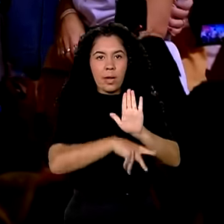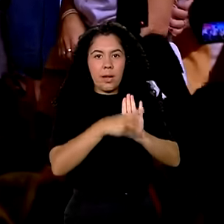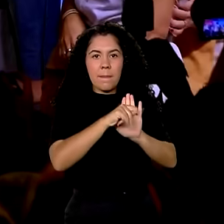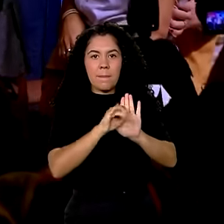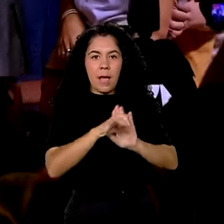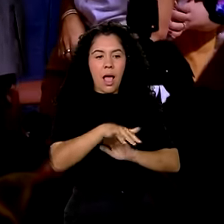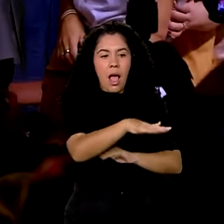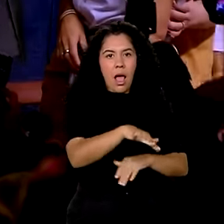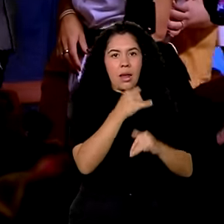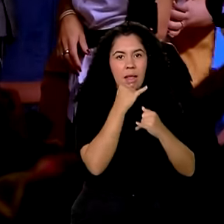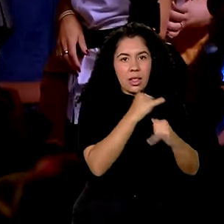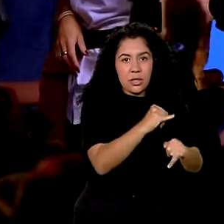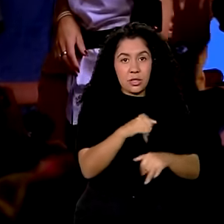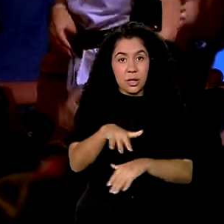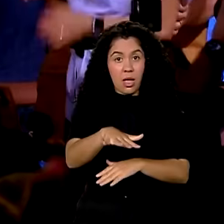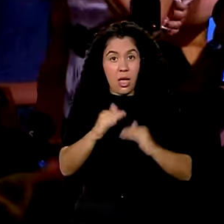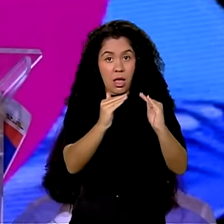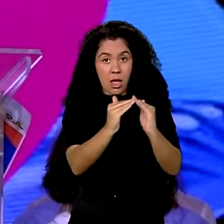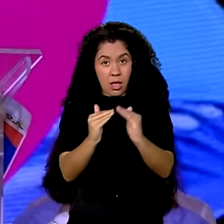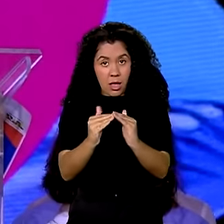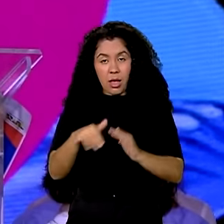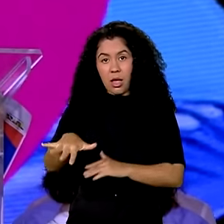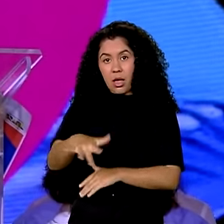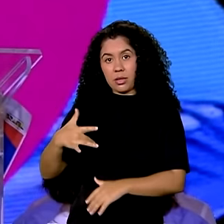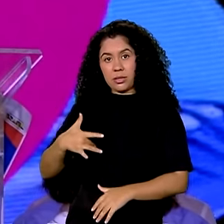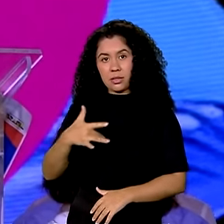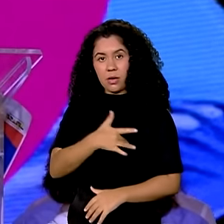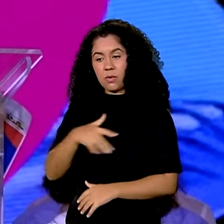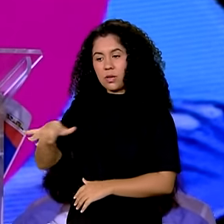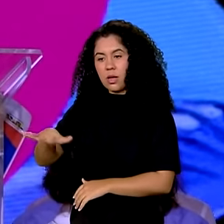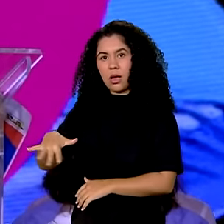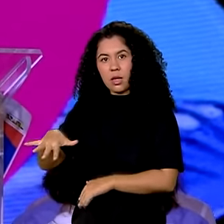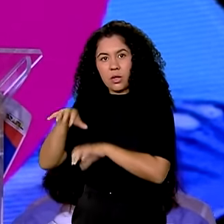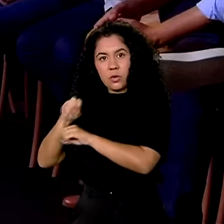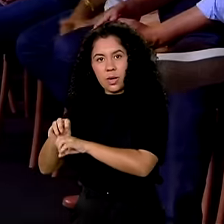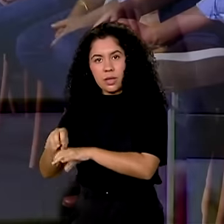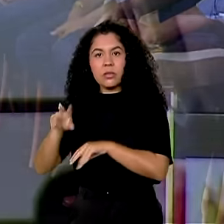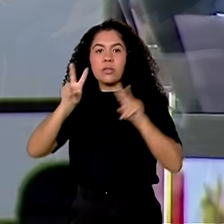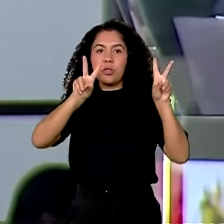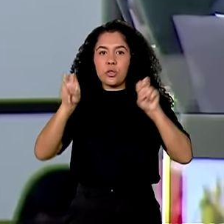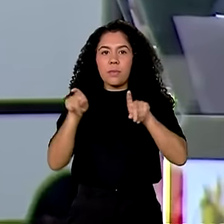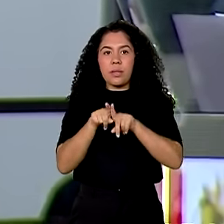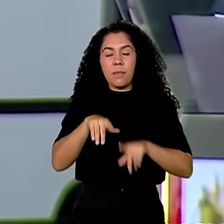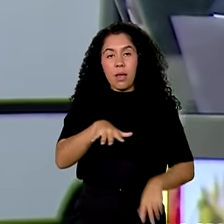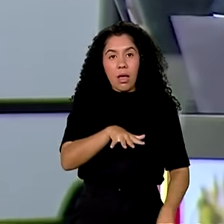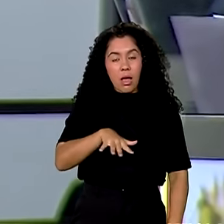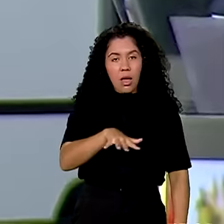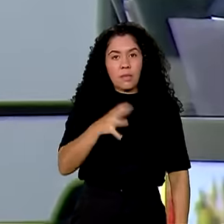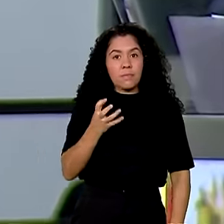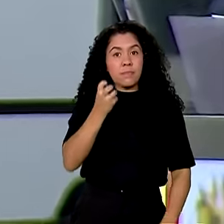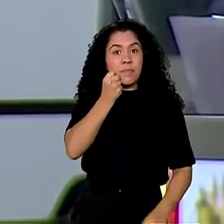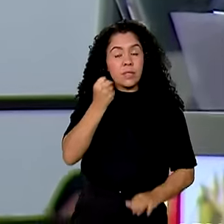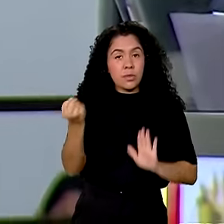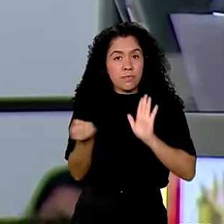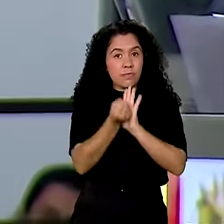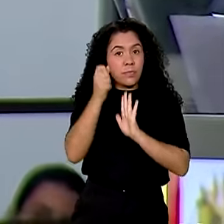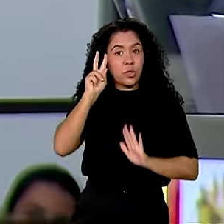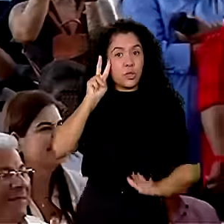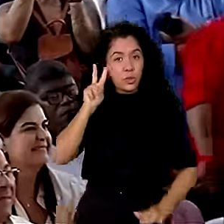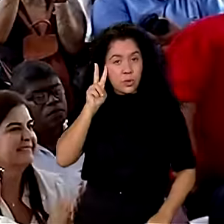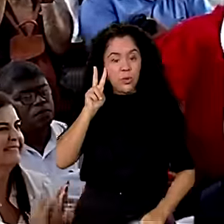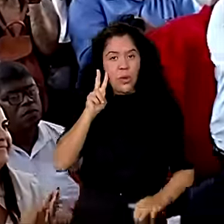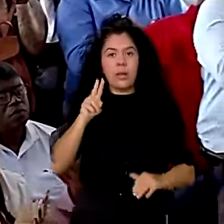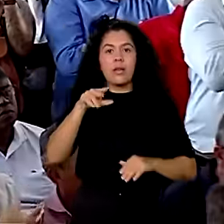energia, habitação, saúde, educação e patrimônio histórico baiano. Em Feira de Santana, mais de